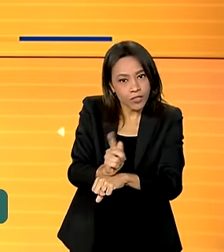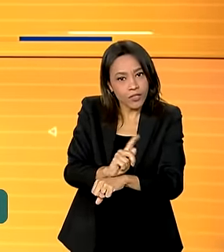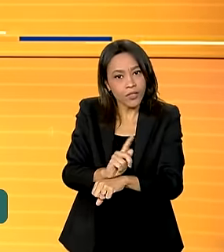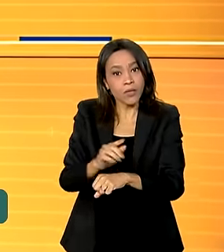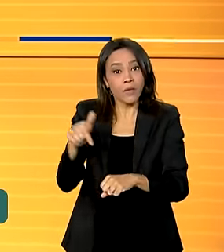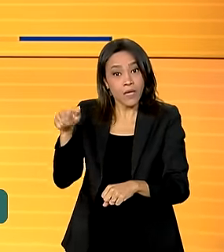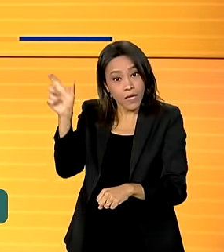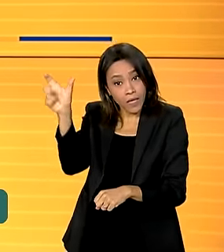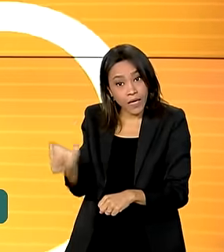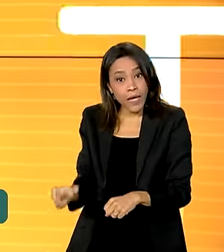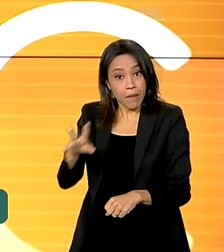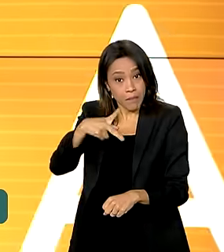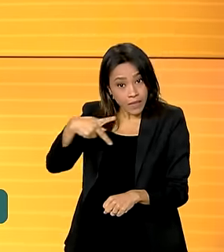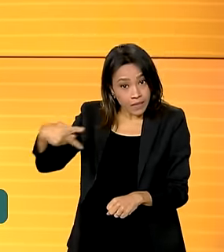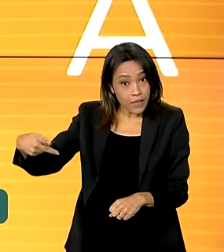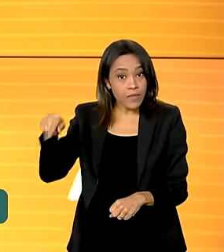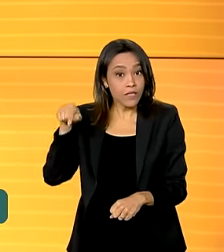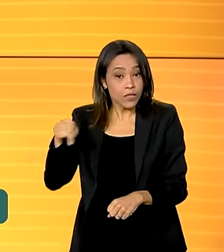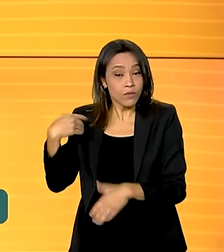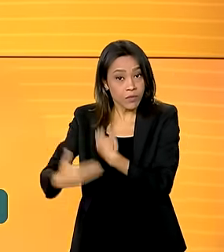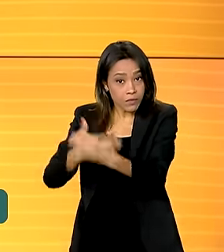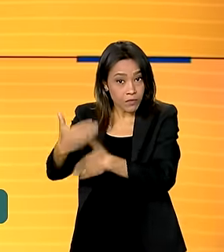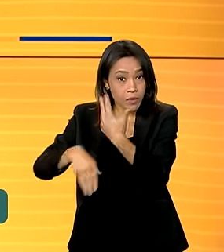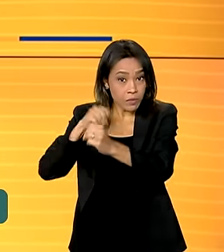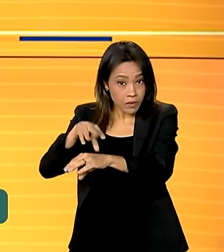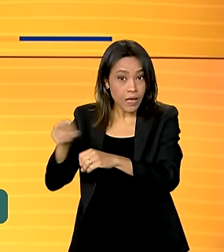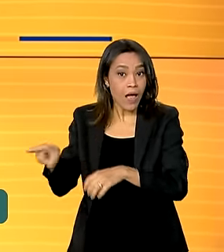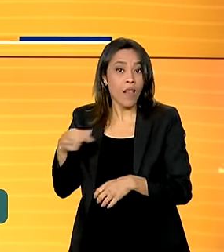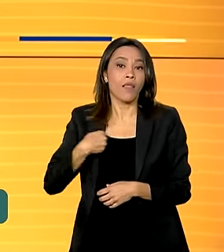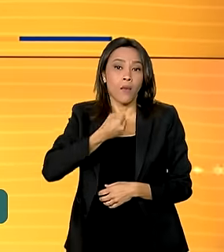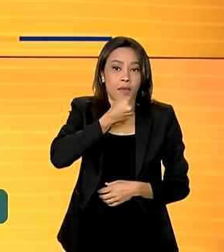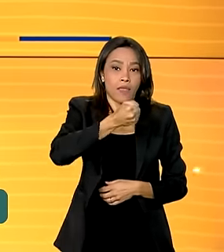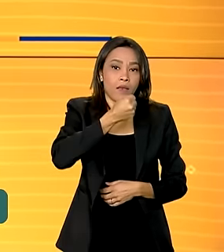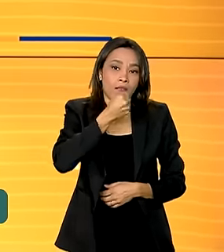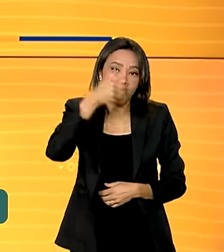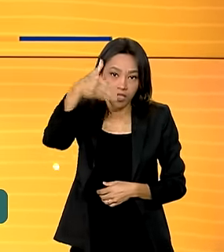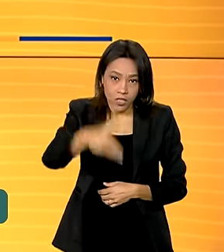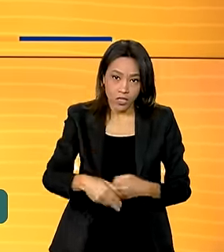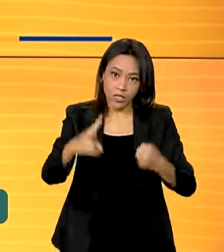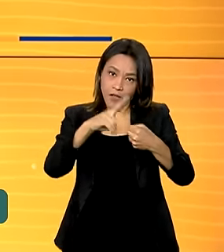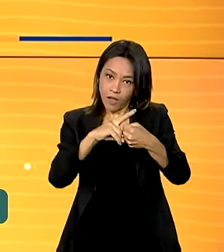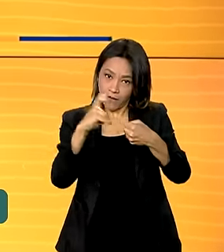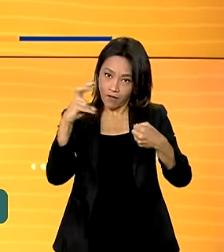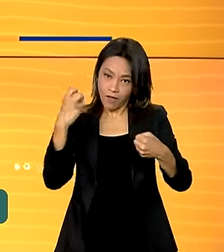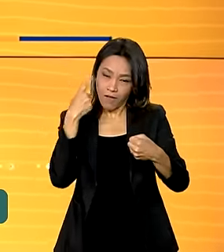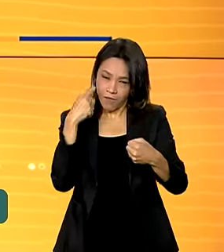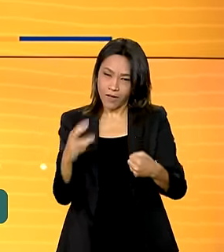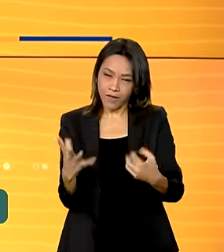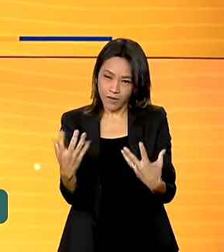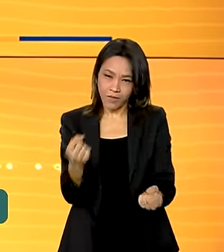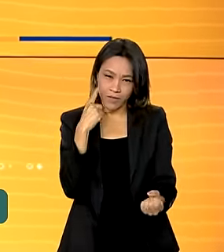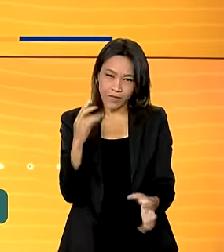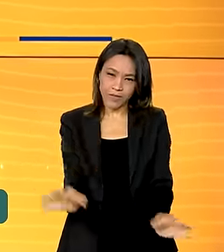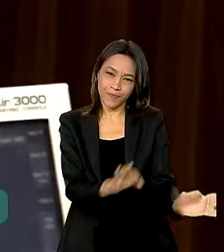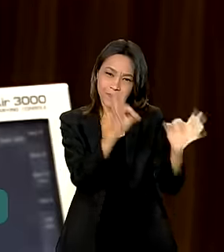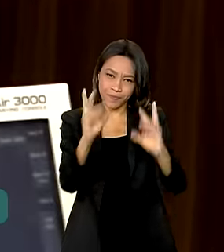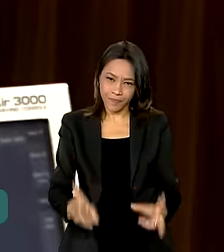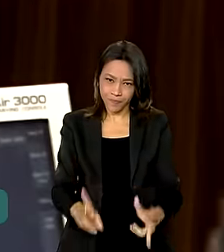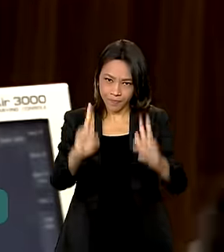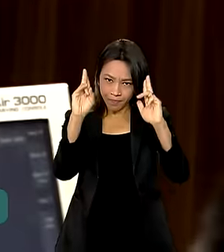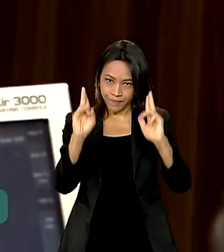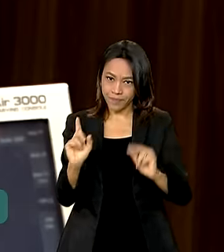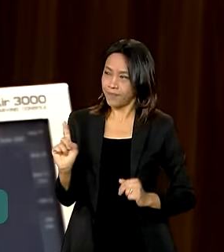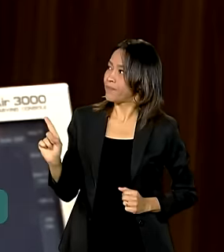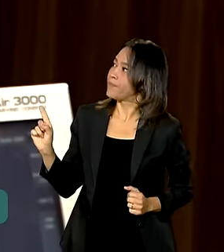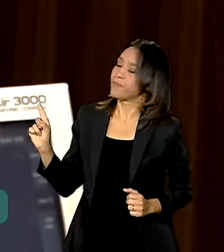Desenvolvimento da Educação falou durante uma entrevista ao programa A Voz do Brasil. Vamos acompanhar um trecho. É